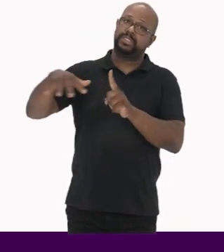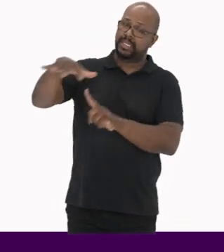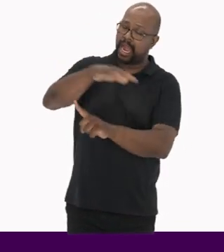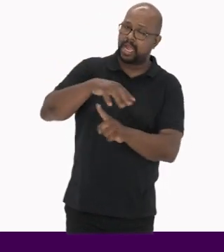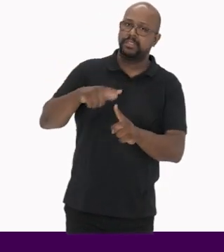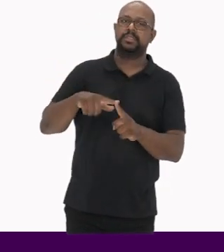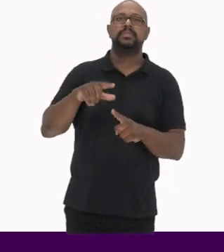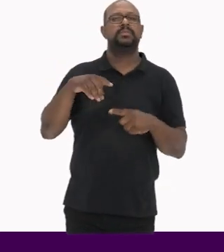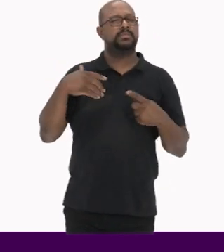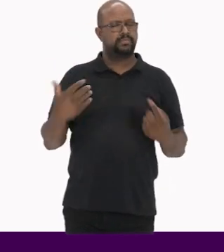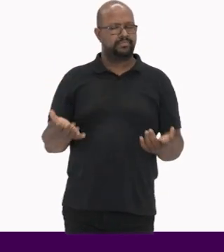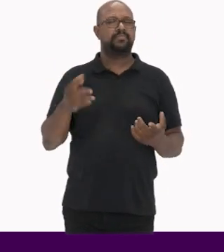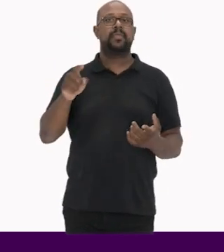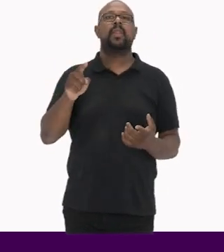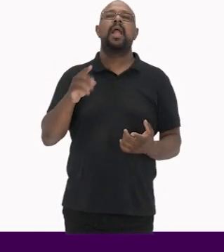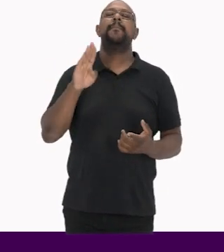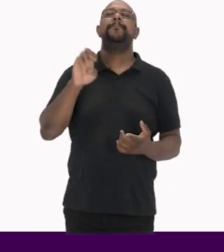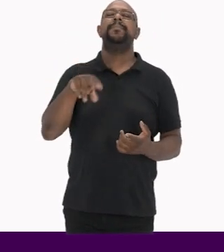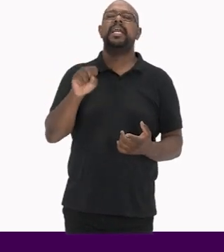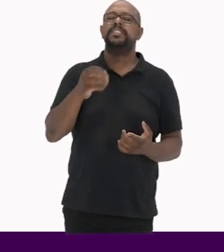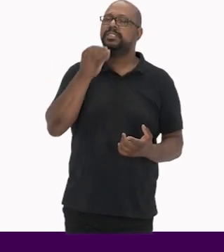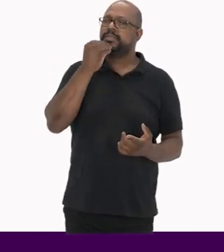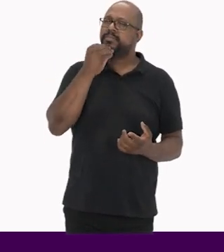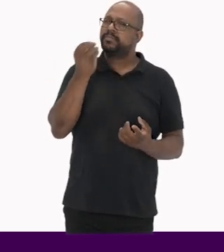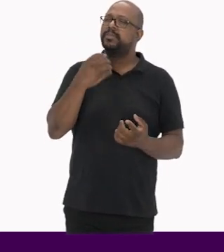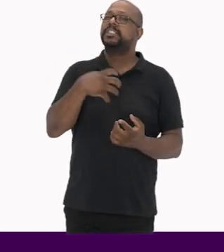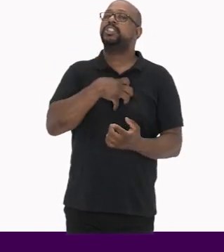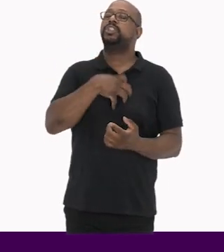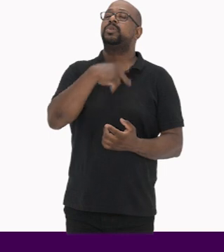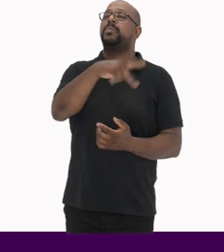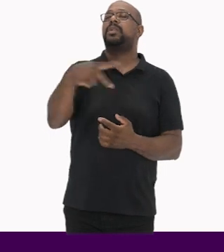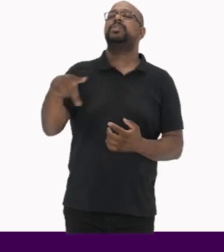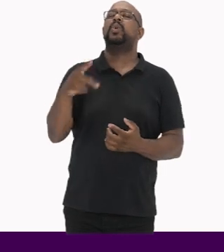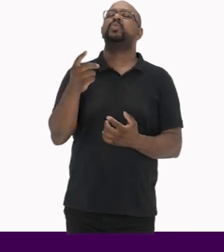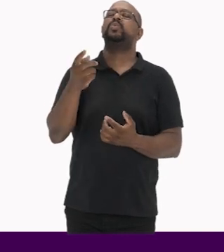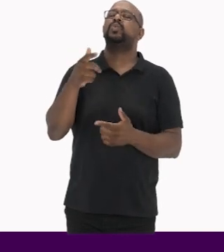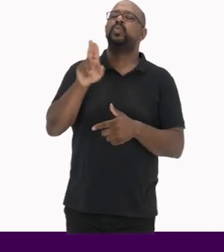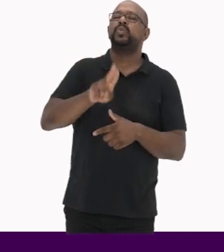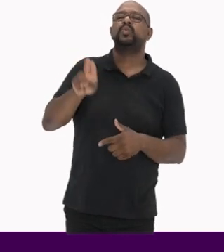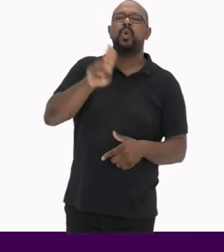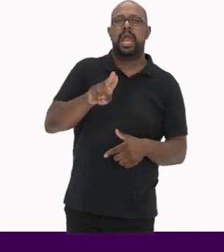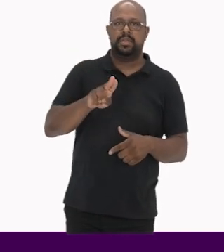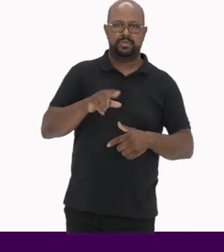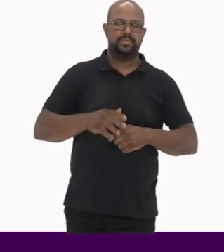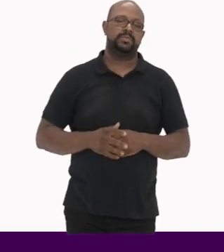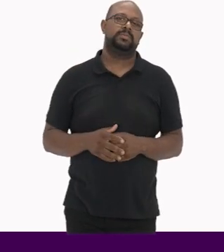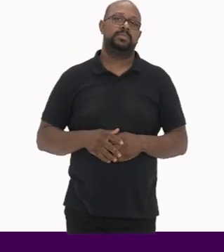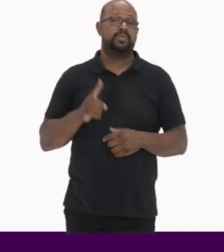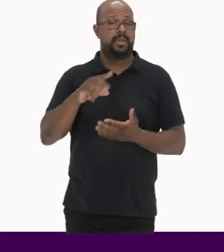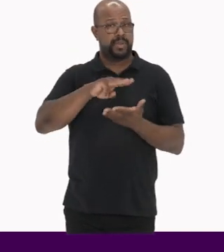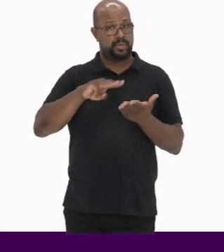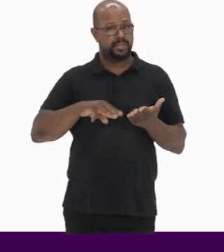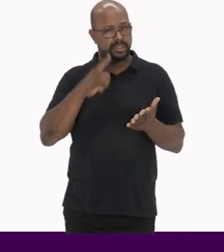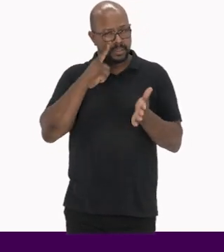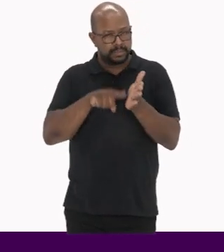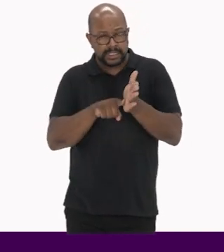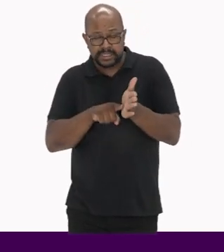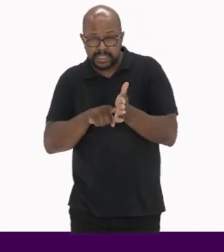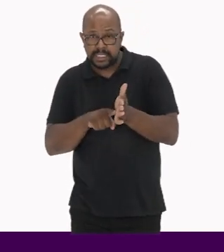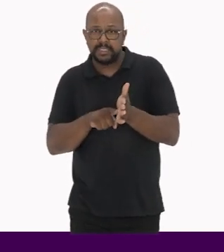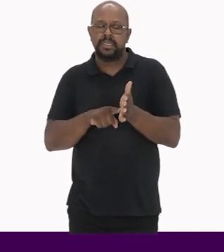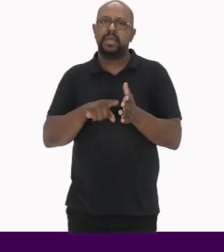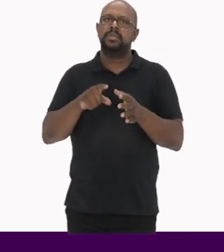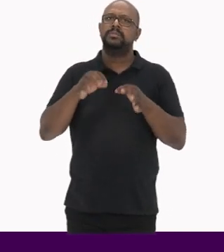sociais Segundo a qual os bens deviam fazer sentido para os seus produtores e usuários Sua metodologia de